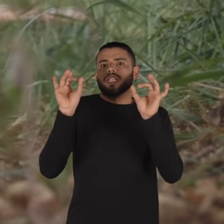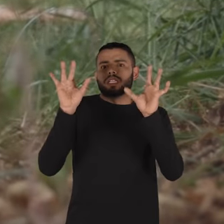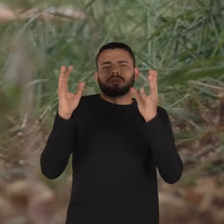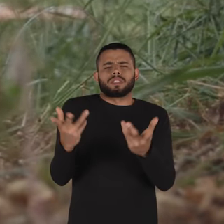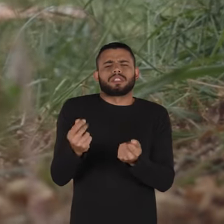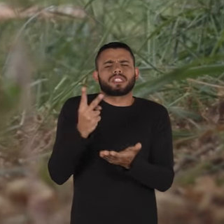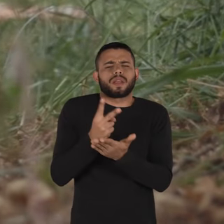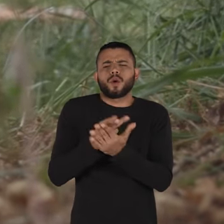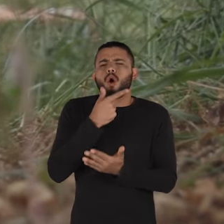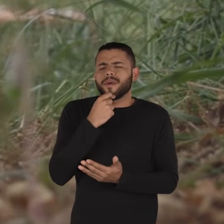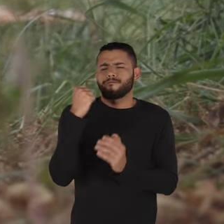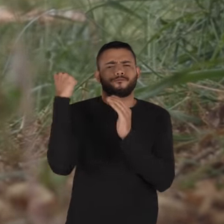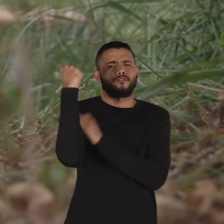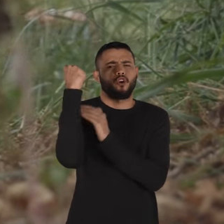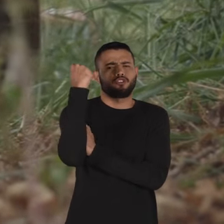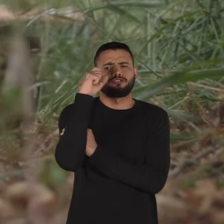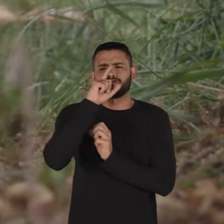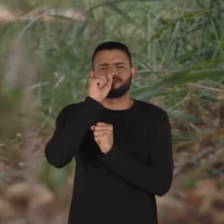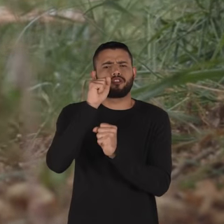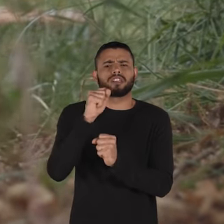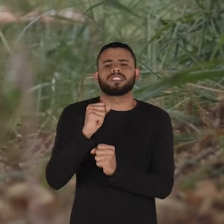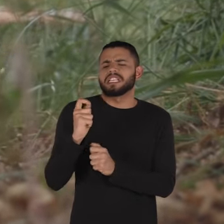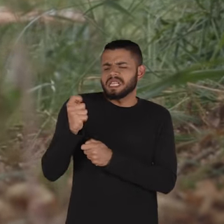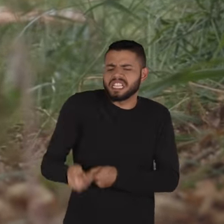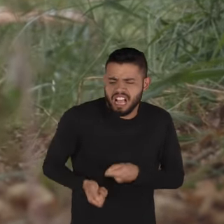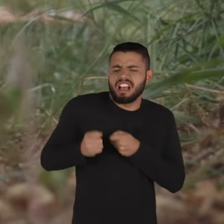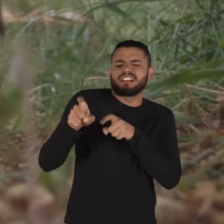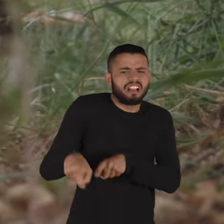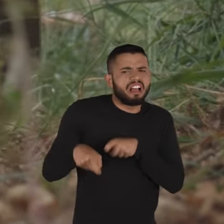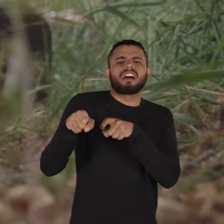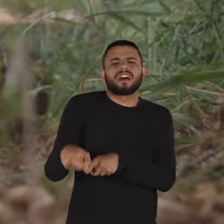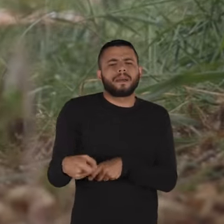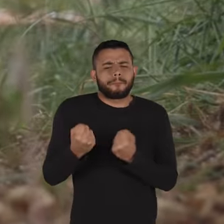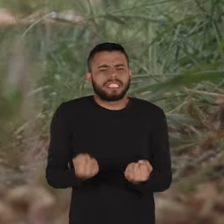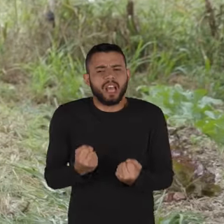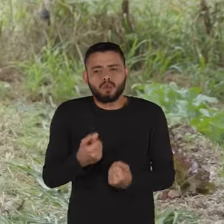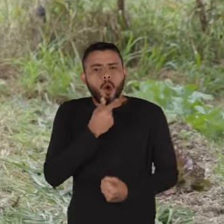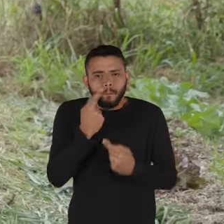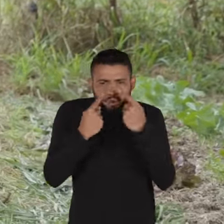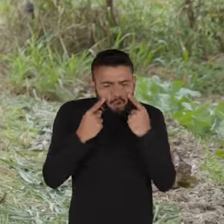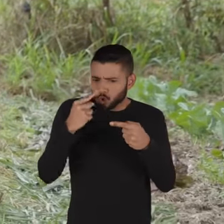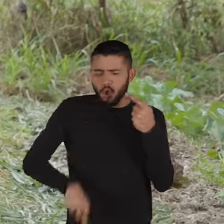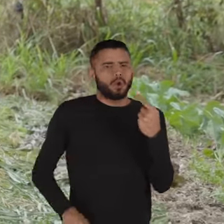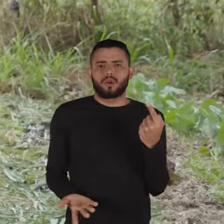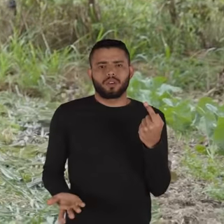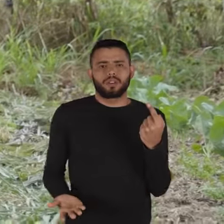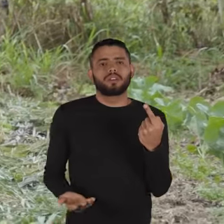que ele tem que ser aquele exemplo de homem forte, que é o homem do pesado, que é o homem que não chora.